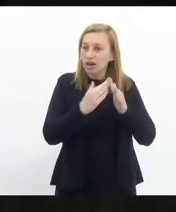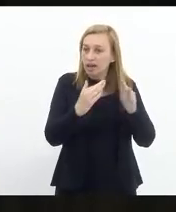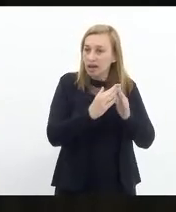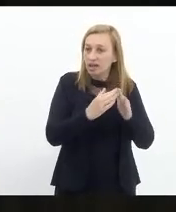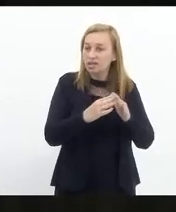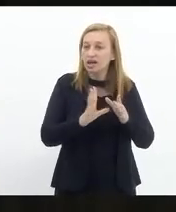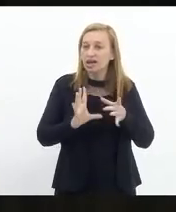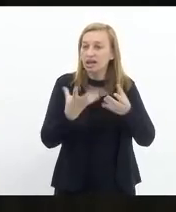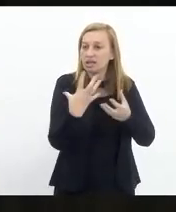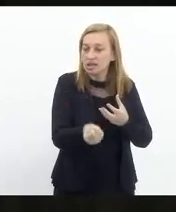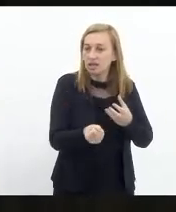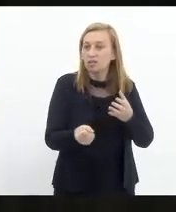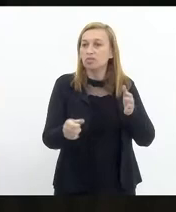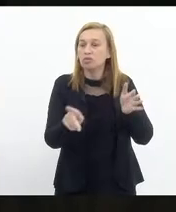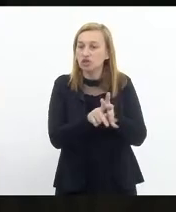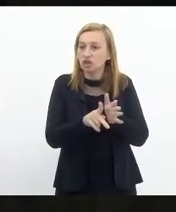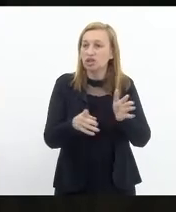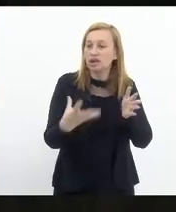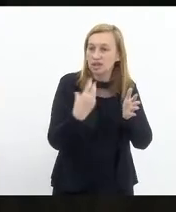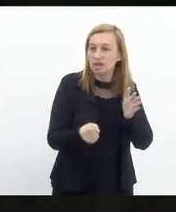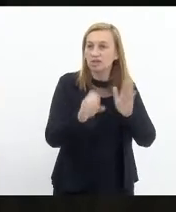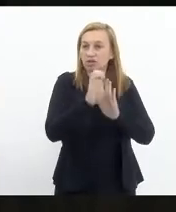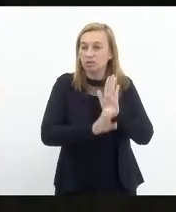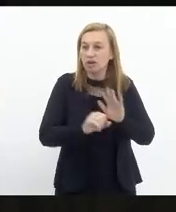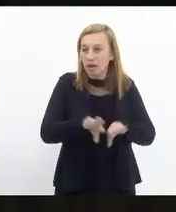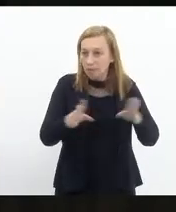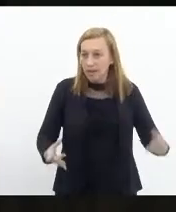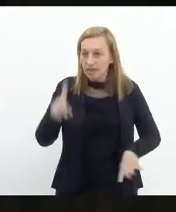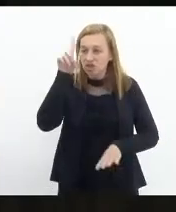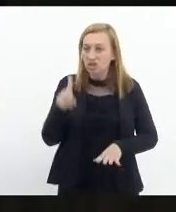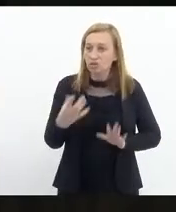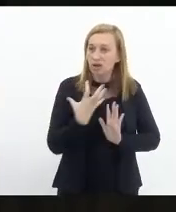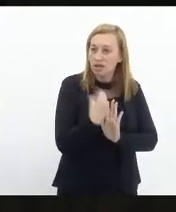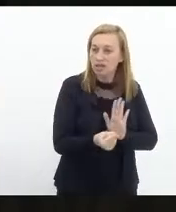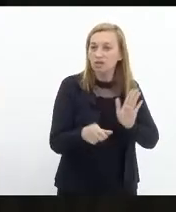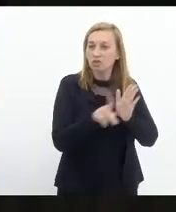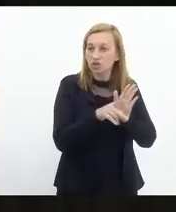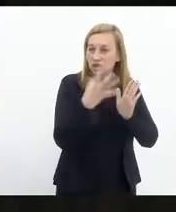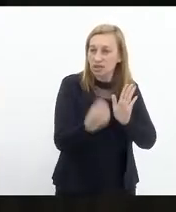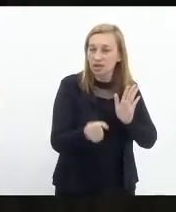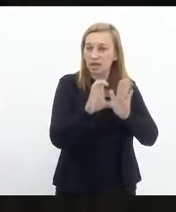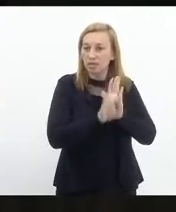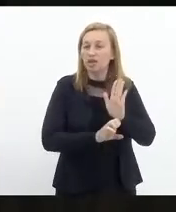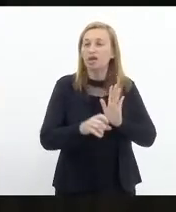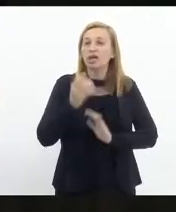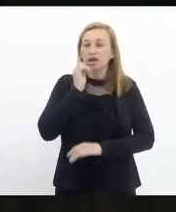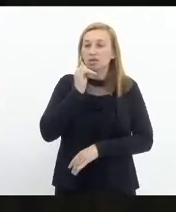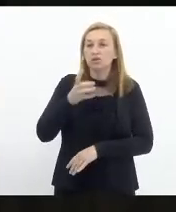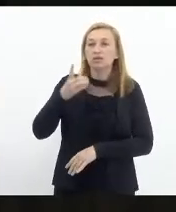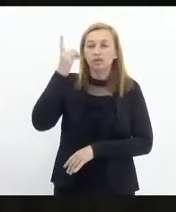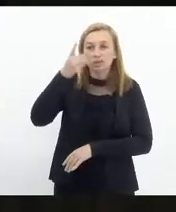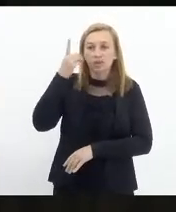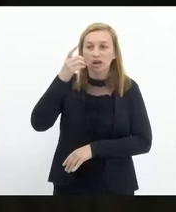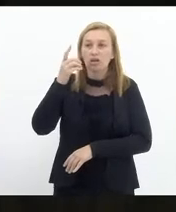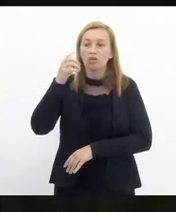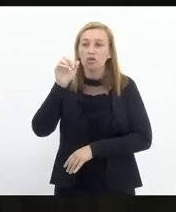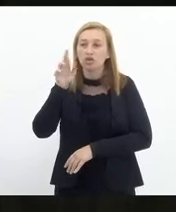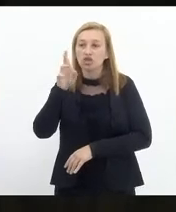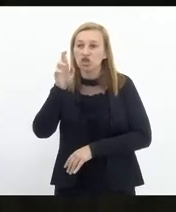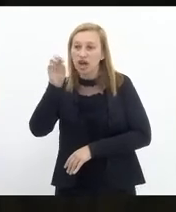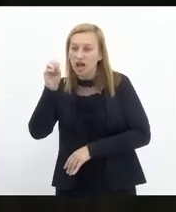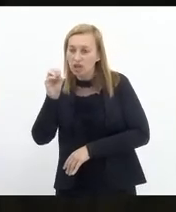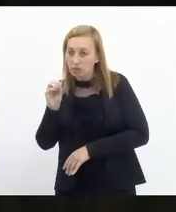ao projeto, favorável à emenda. Mesa diretora, favorável ao projeto, favorável à emenda. Relatores, deputados Coronel Jairo, Dica e Wagner Monte.